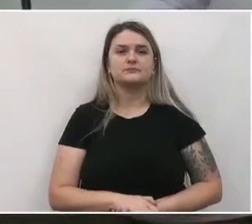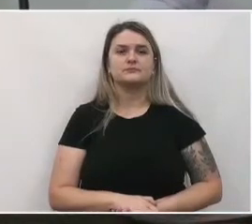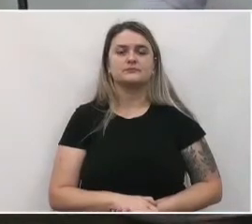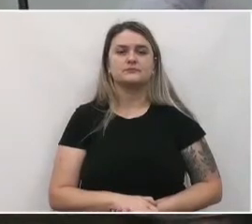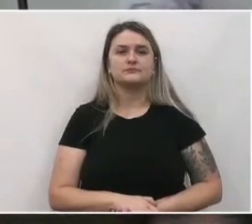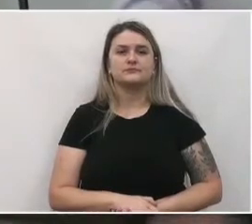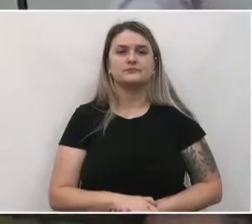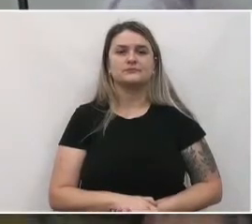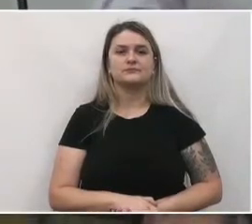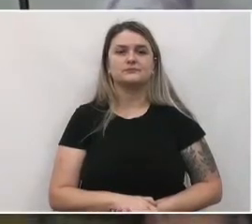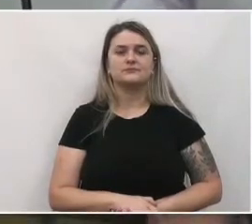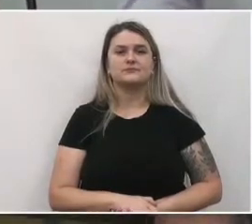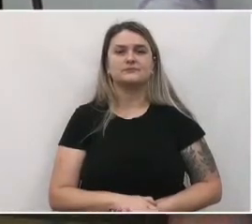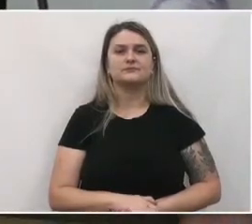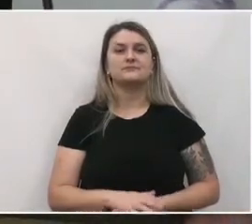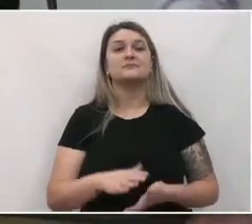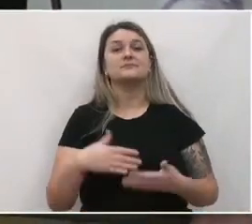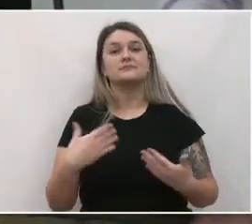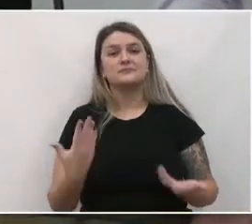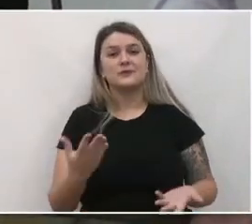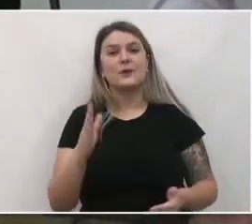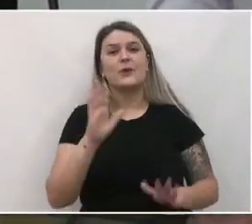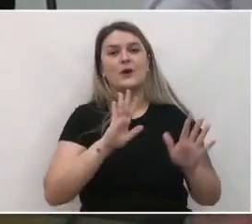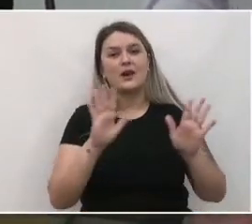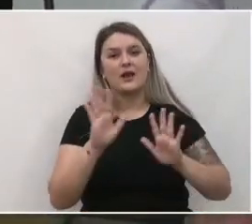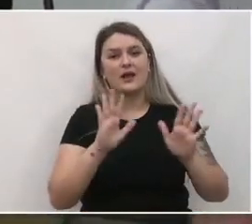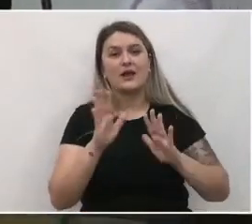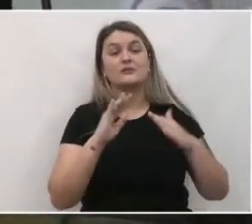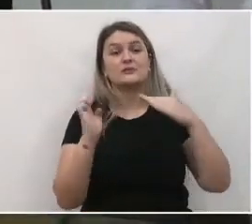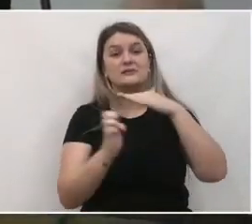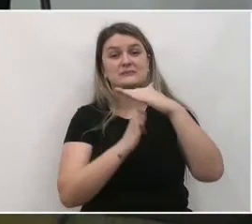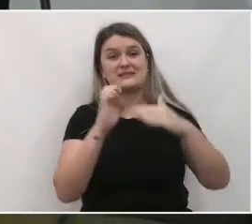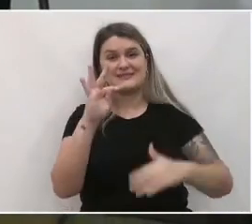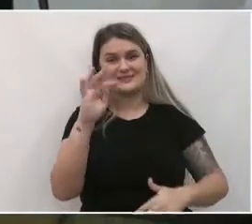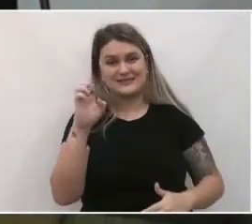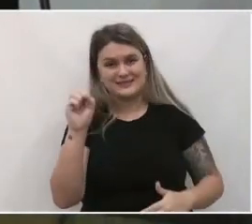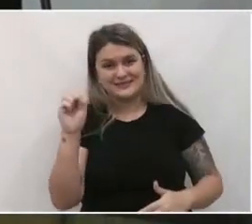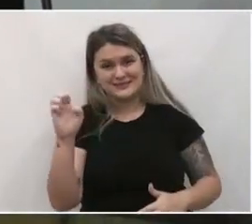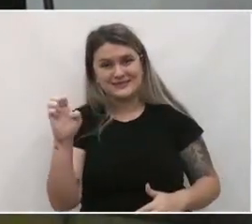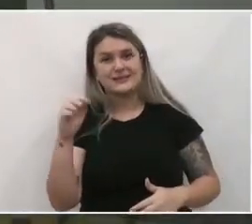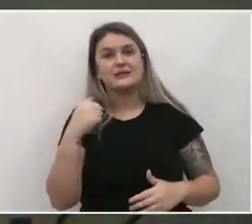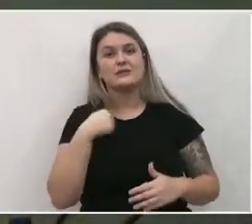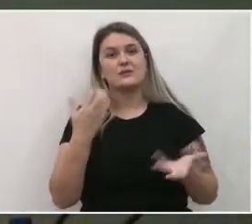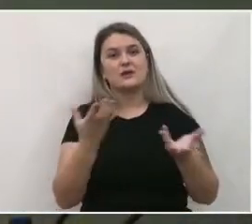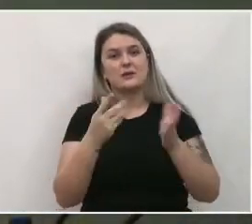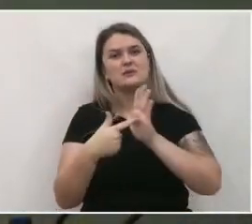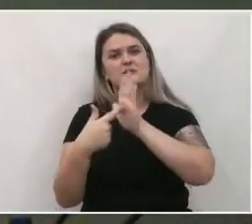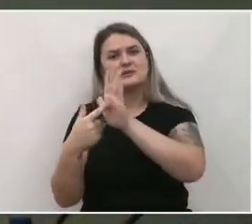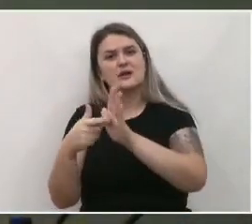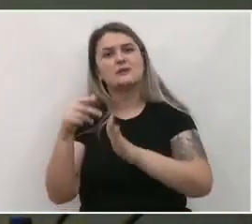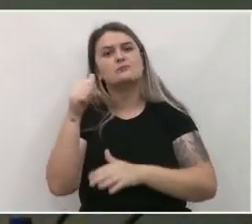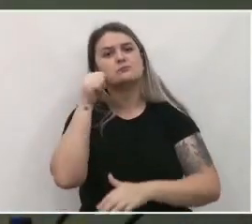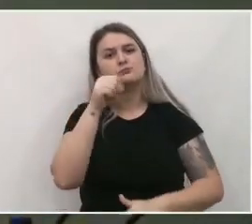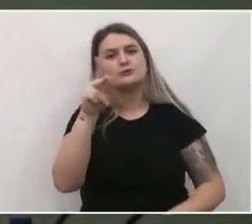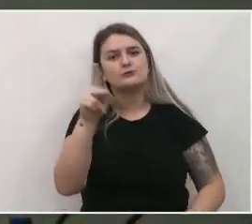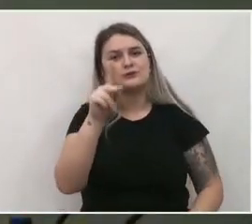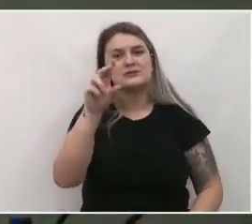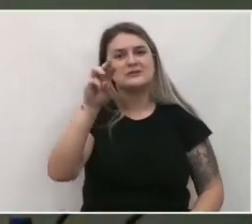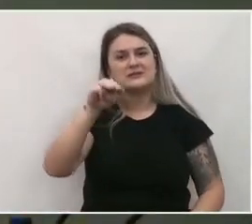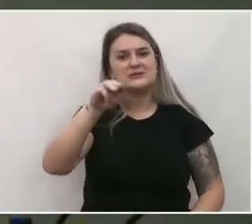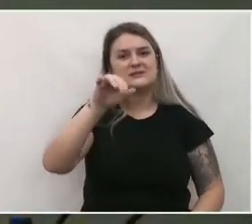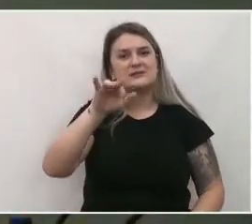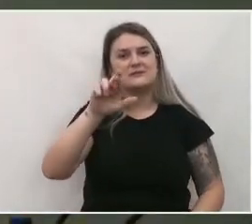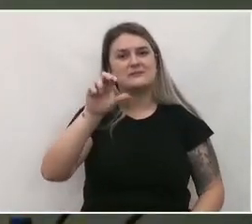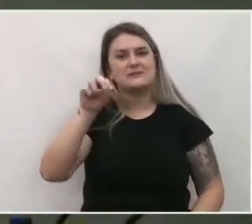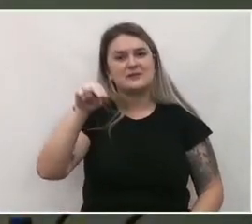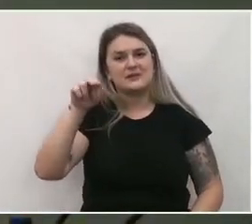Eu sou da empresa Tese e eu quero aproveitar e apresentar a professora Mirna, que é